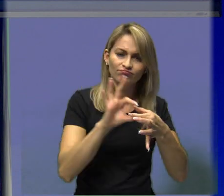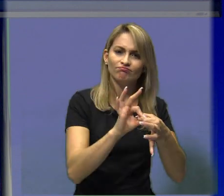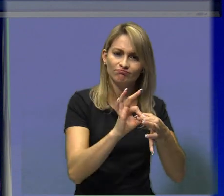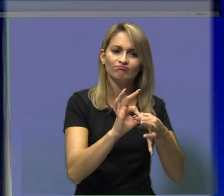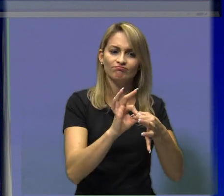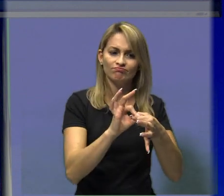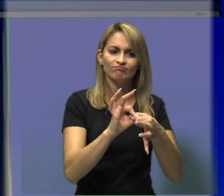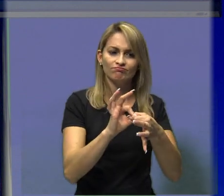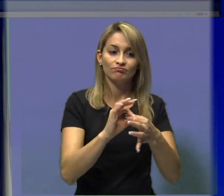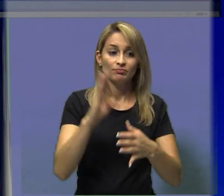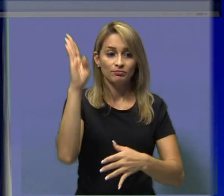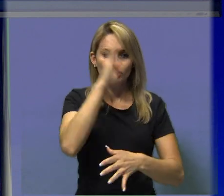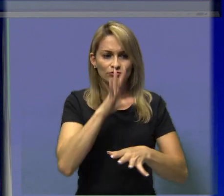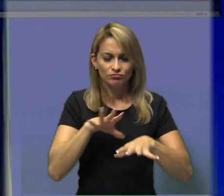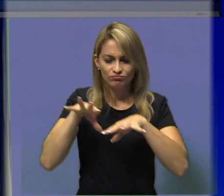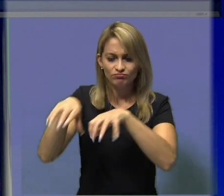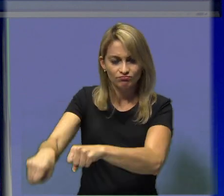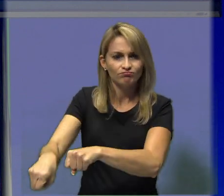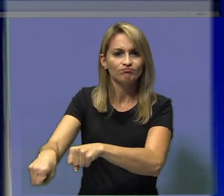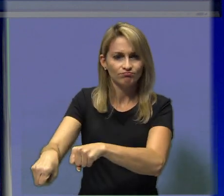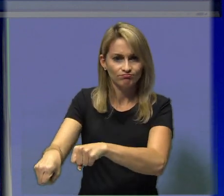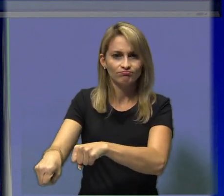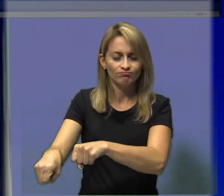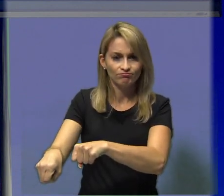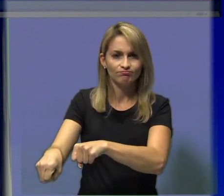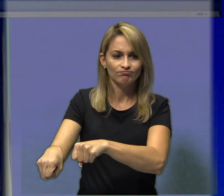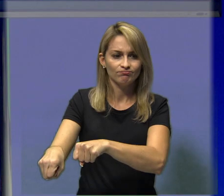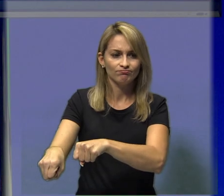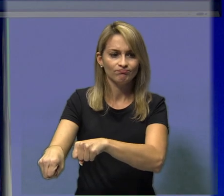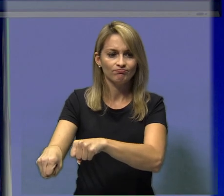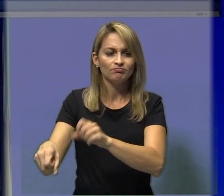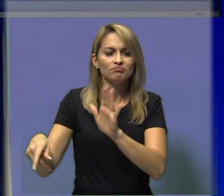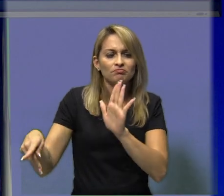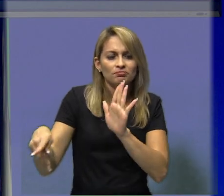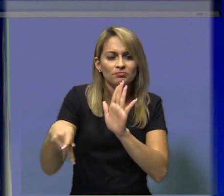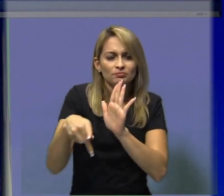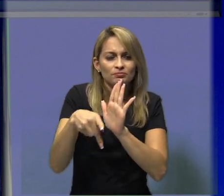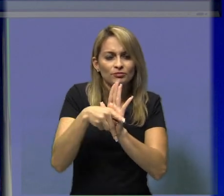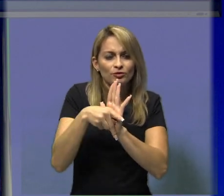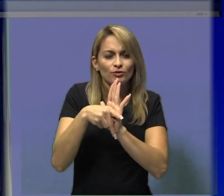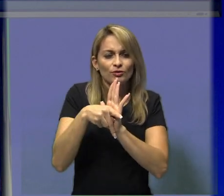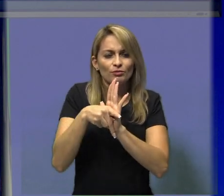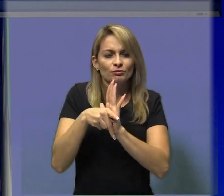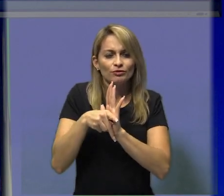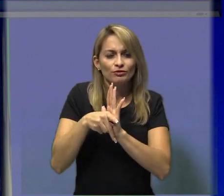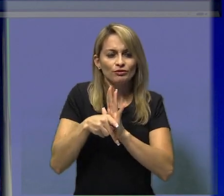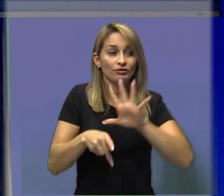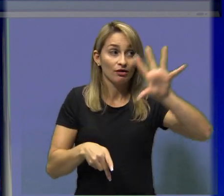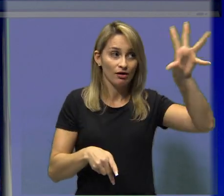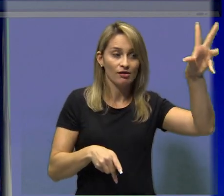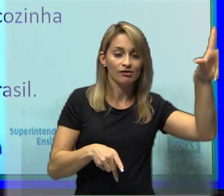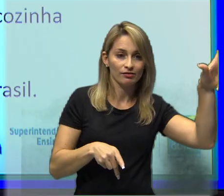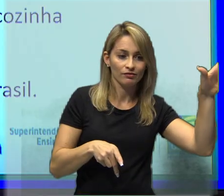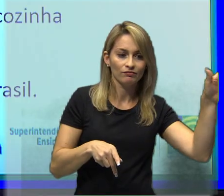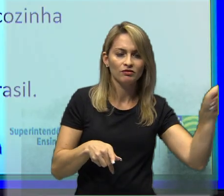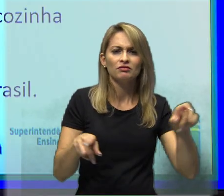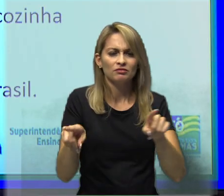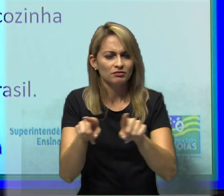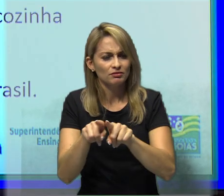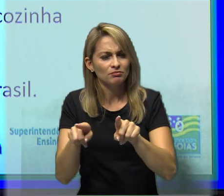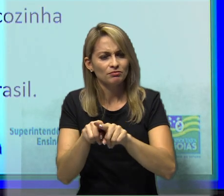africanos, mas que também leva uma origem portuguesa. A questão vai nesse sentido. Observem.